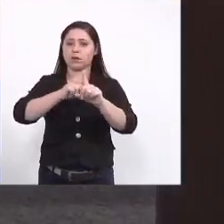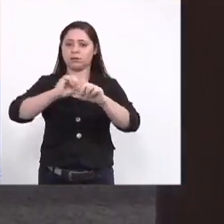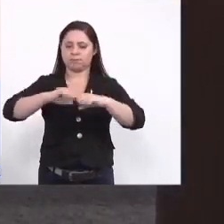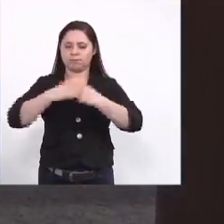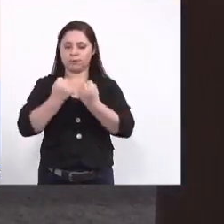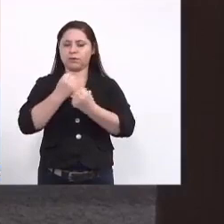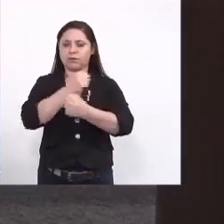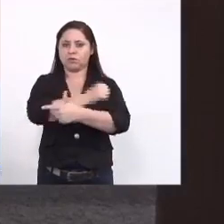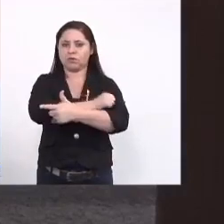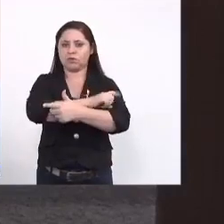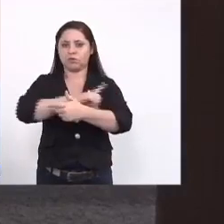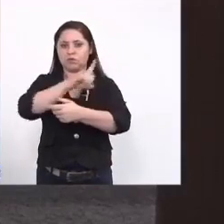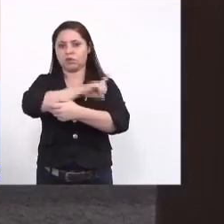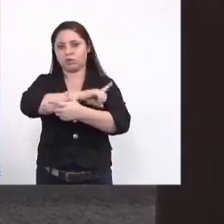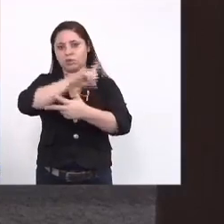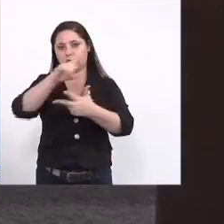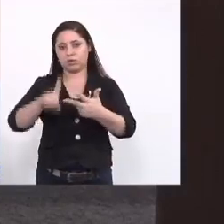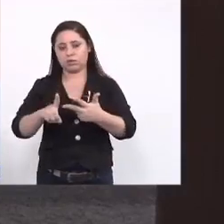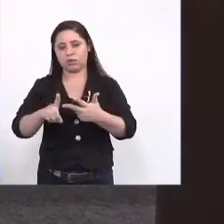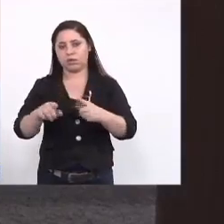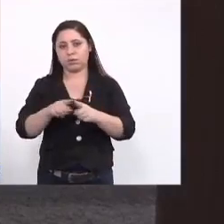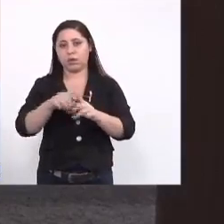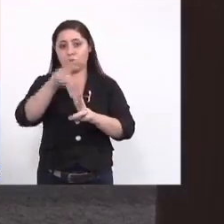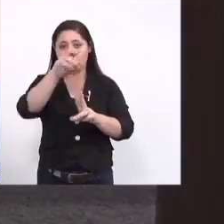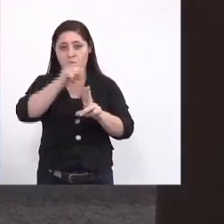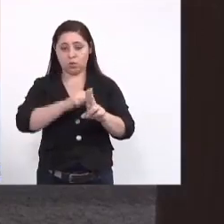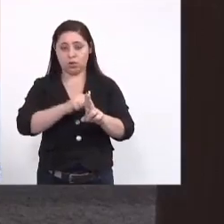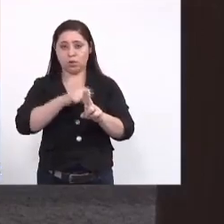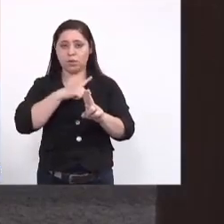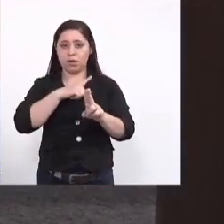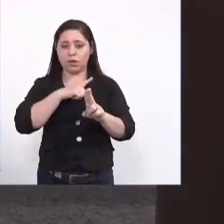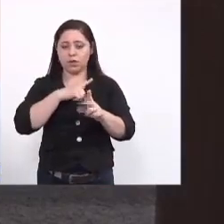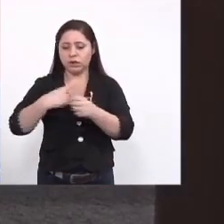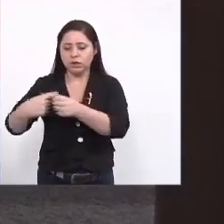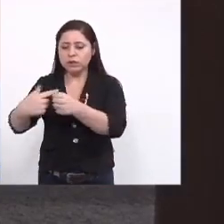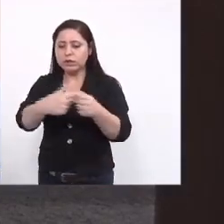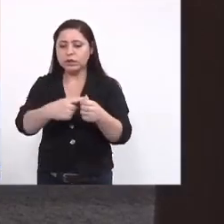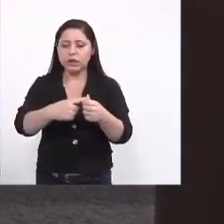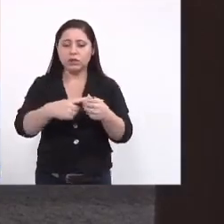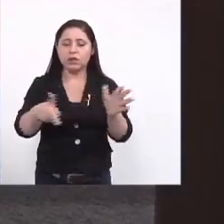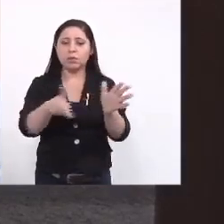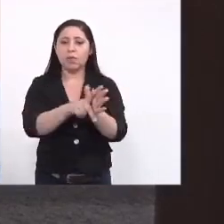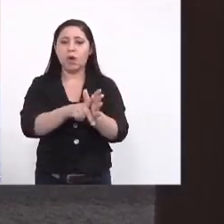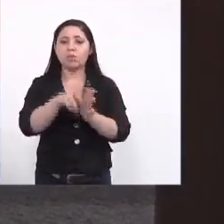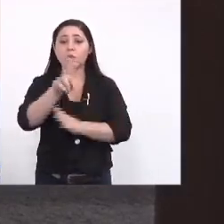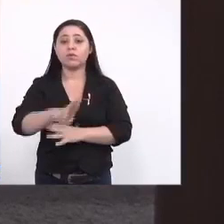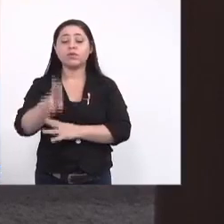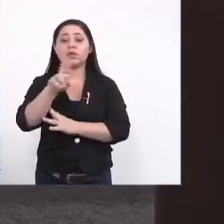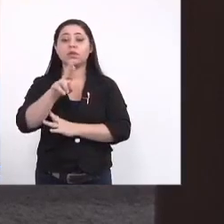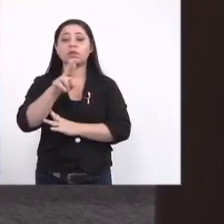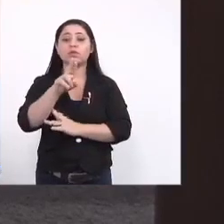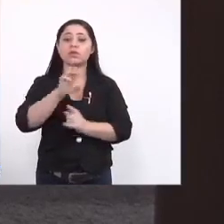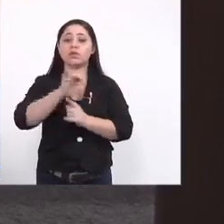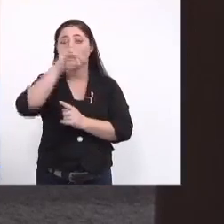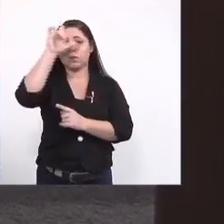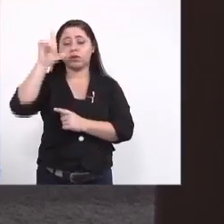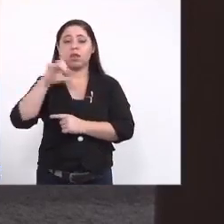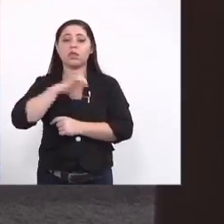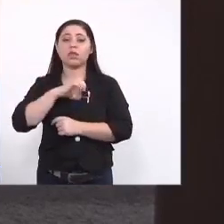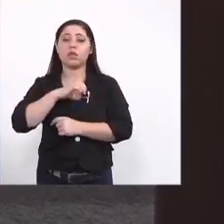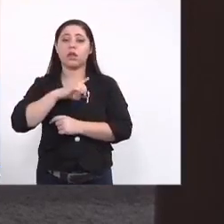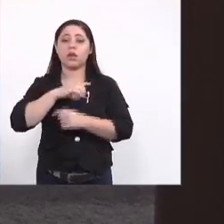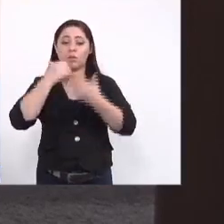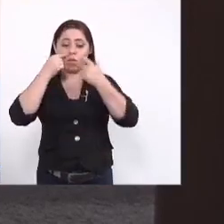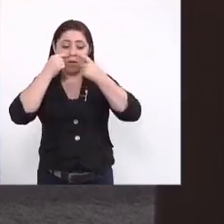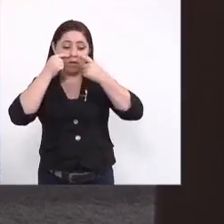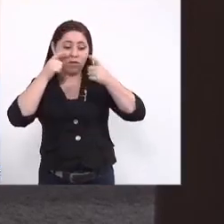tríplice epidemia e a UEMS ela tem campos em várias cidades do estado de Mato Grosso Sul então acho que teria uma uma